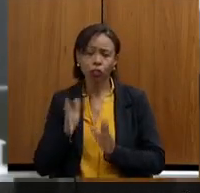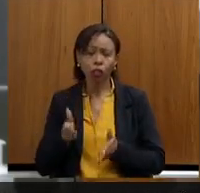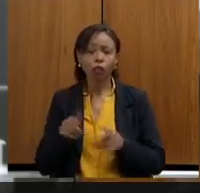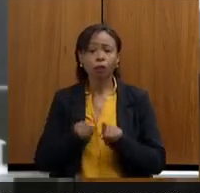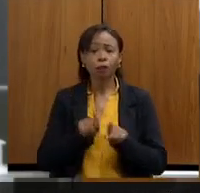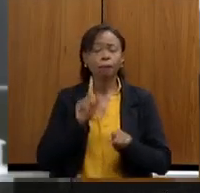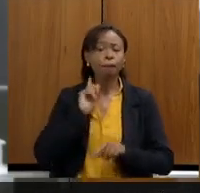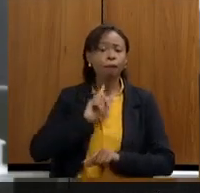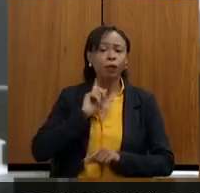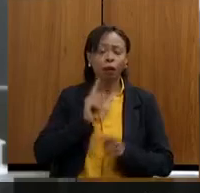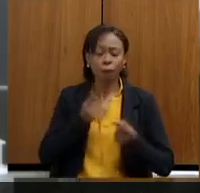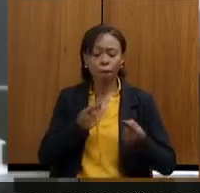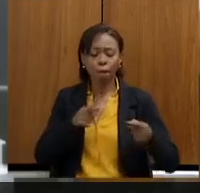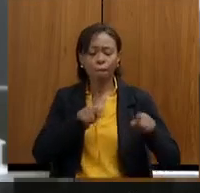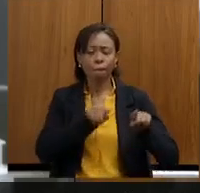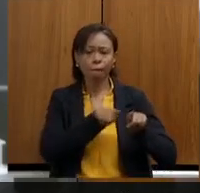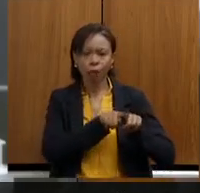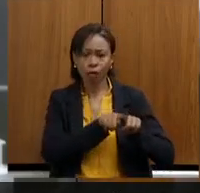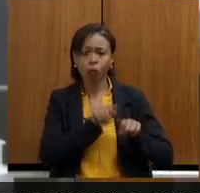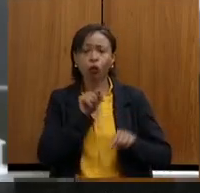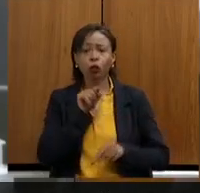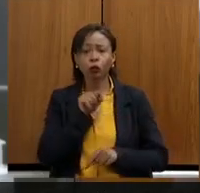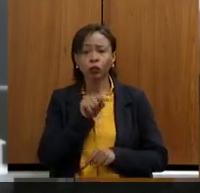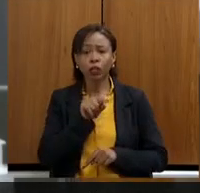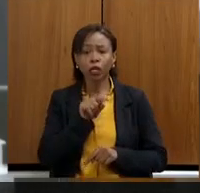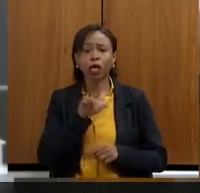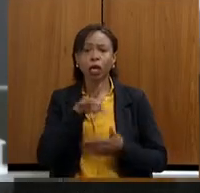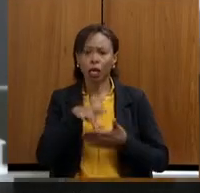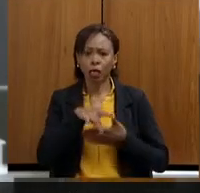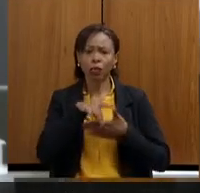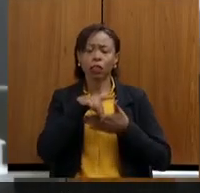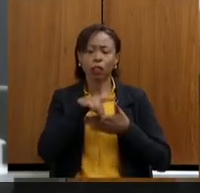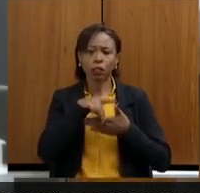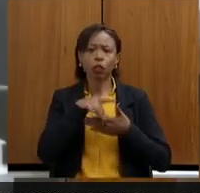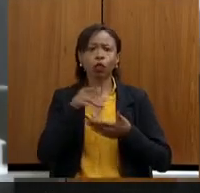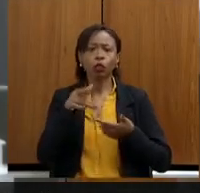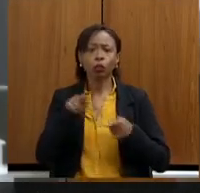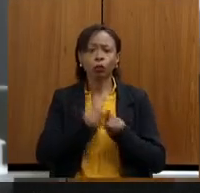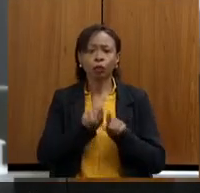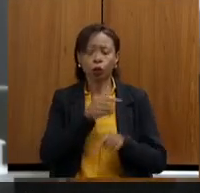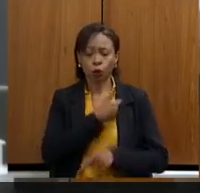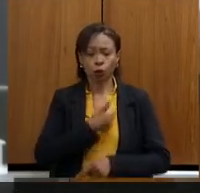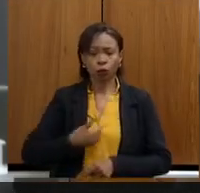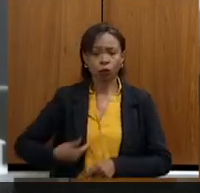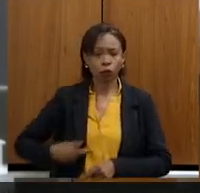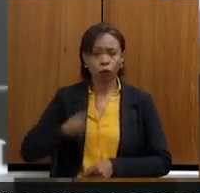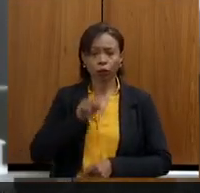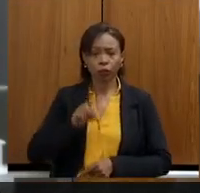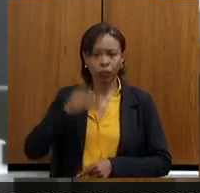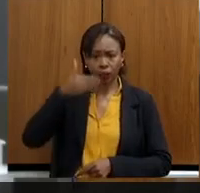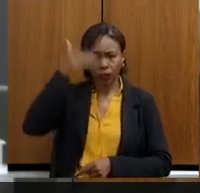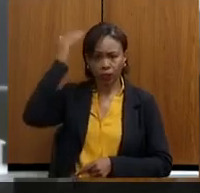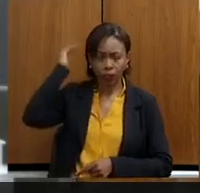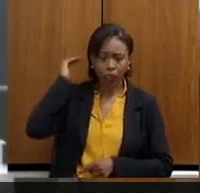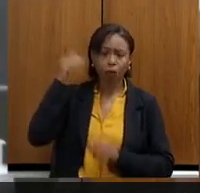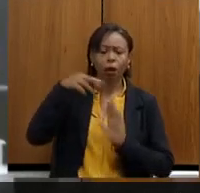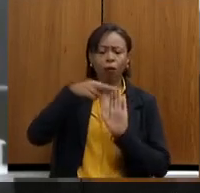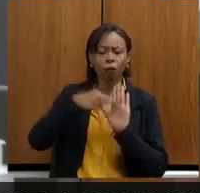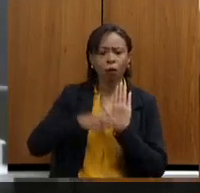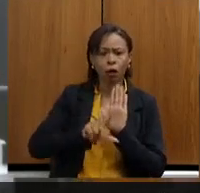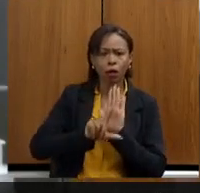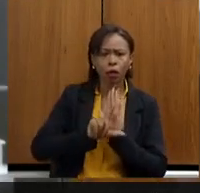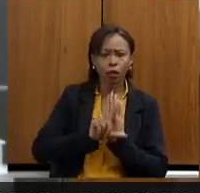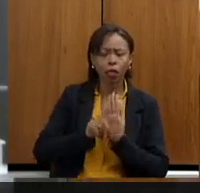parceria da sua liderança aqui na Assembleia no tema, da liderança do governador Romeu Zema na regulamentação não apenas na área